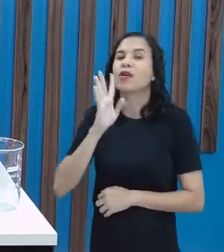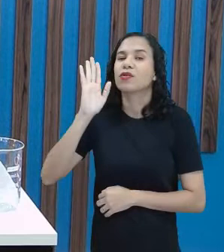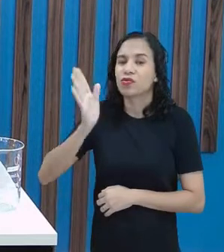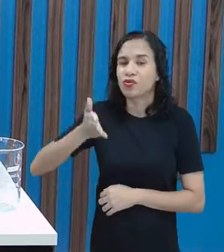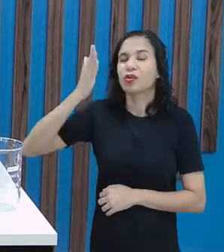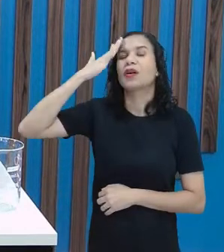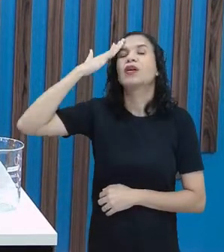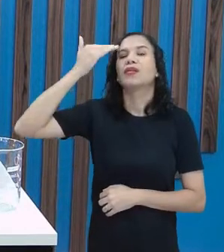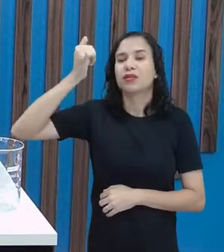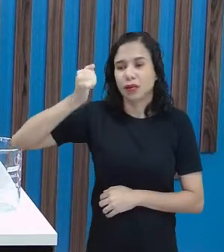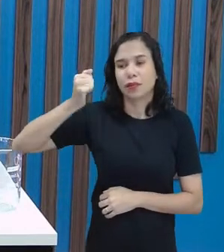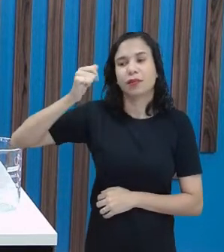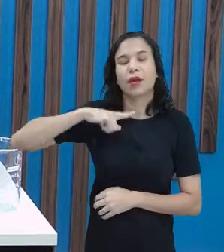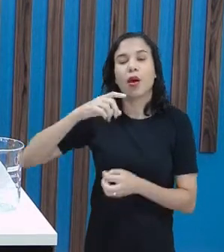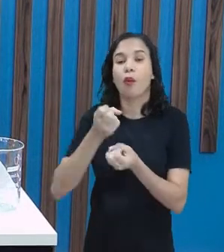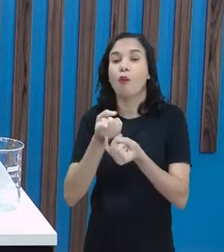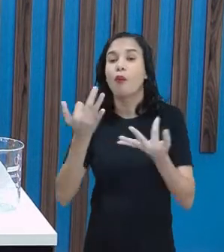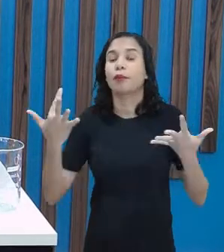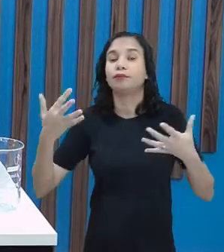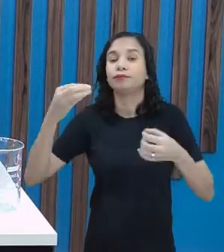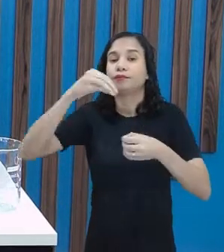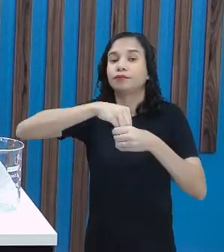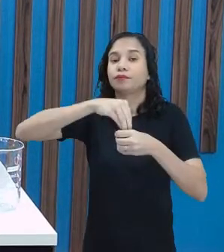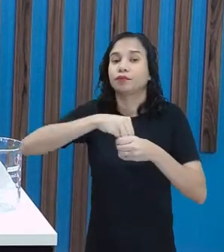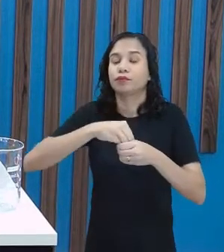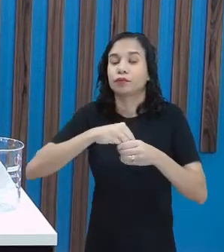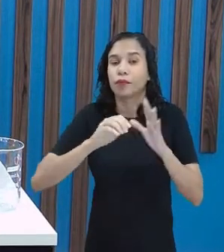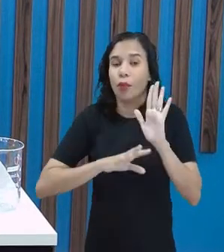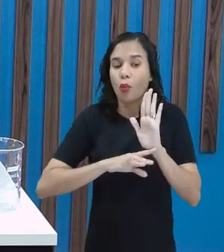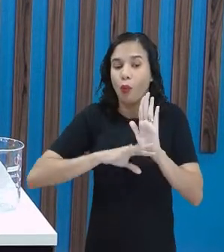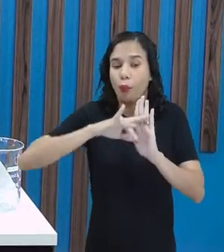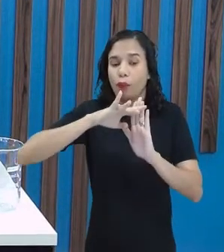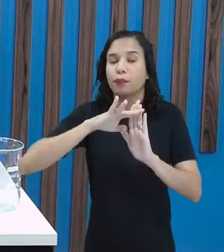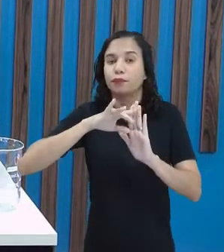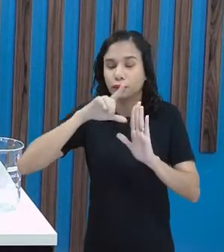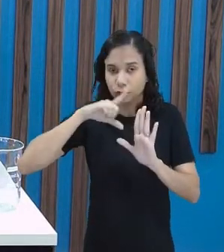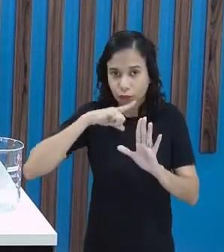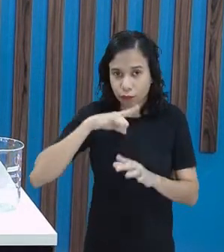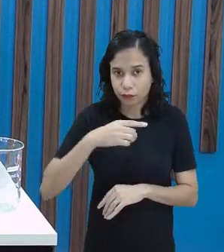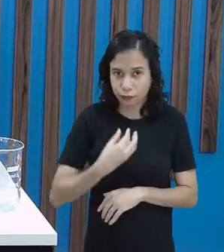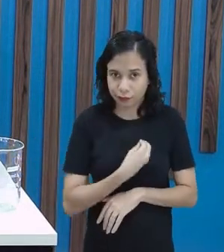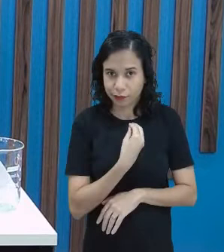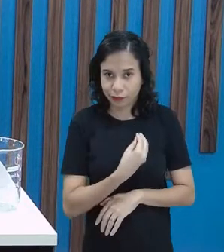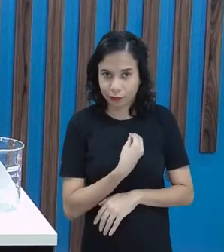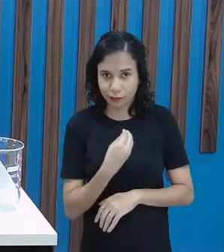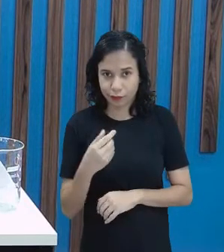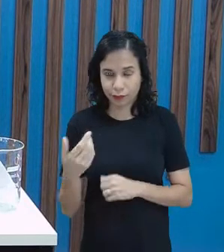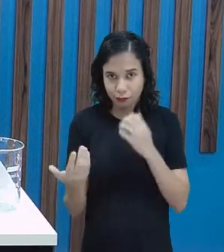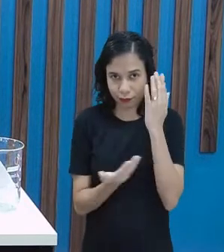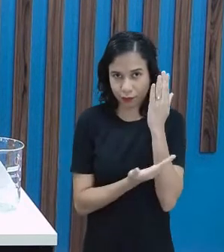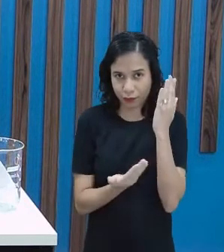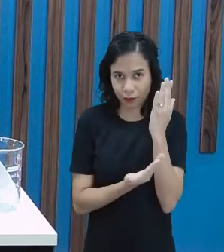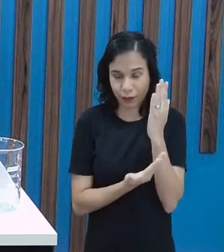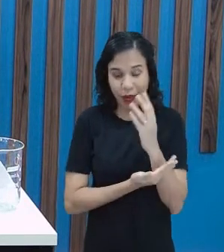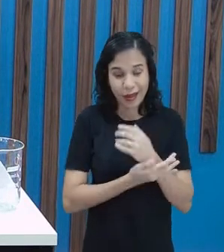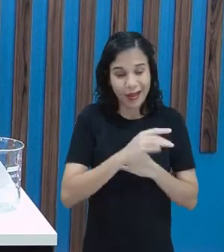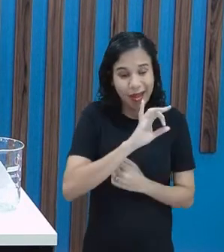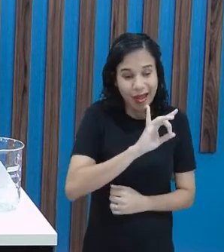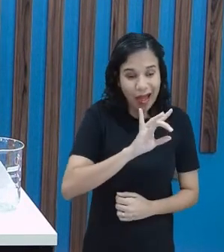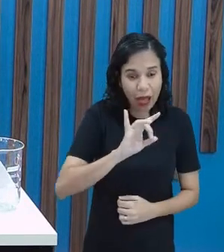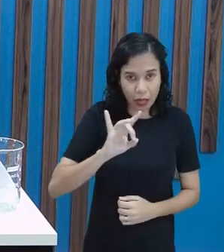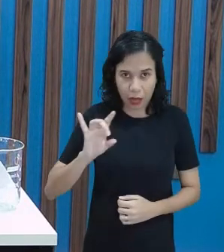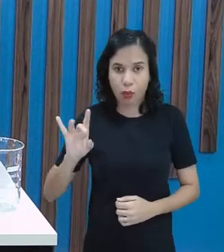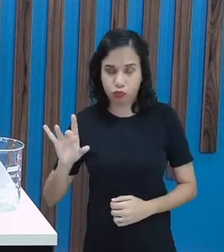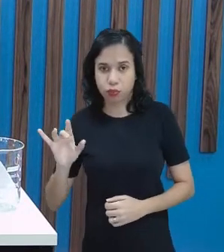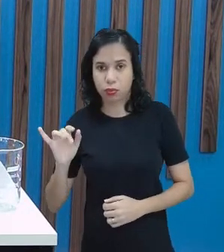já sabe a quantidade de líquido que comporta essa garrafinha. Cada garrafinha de água